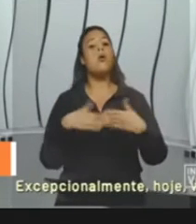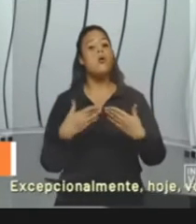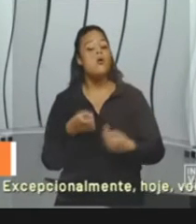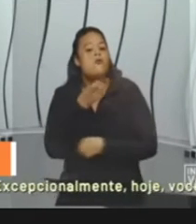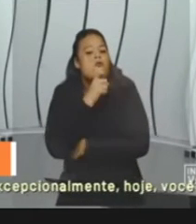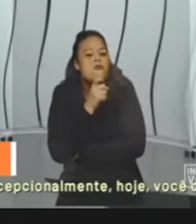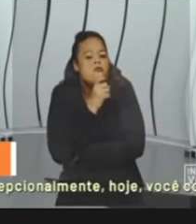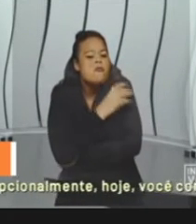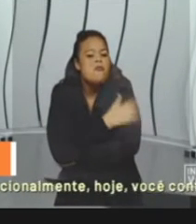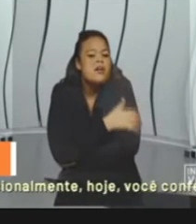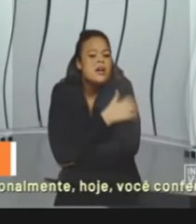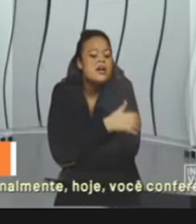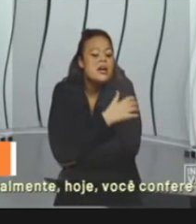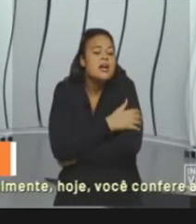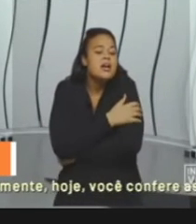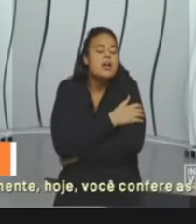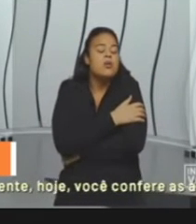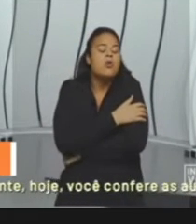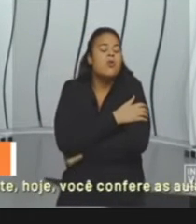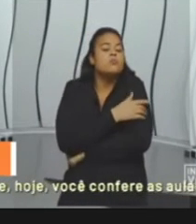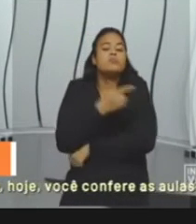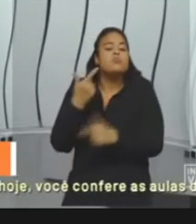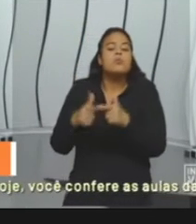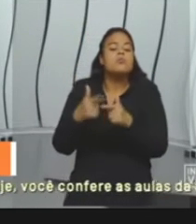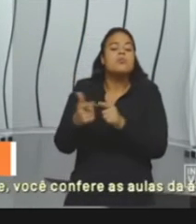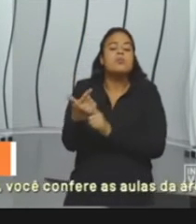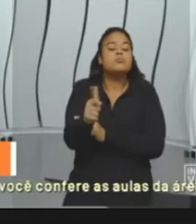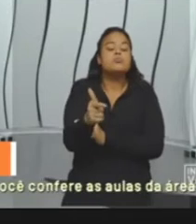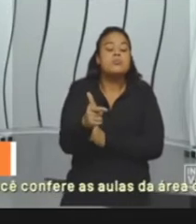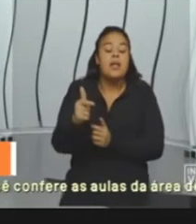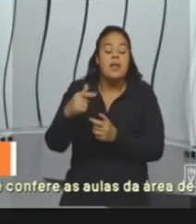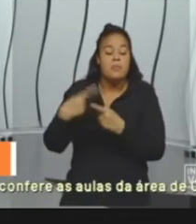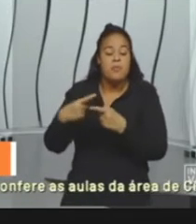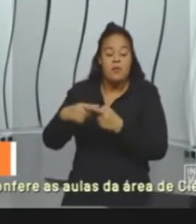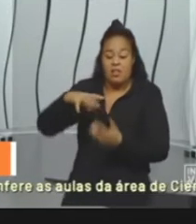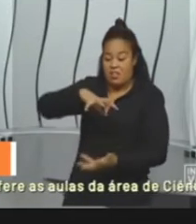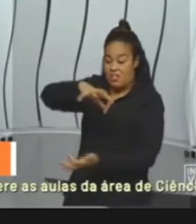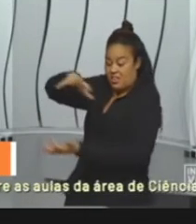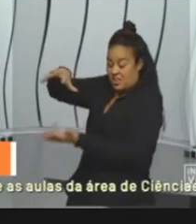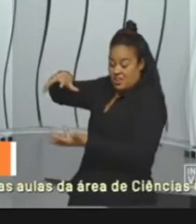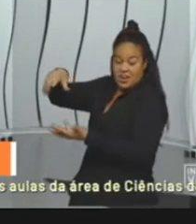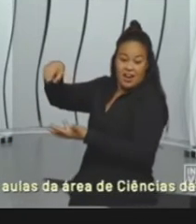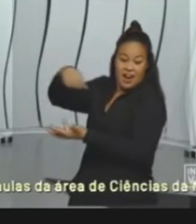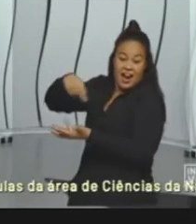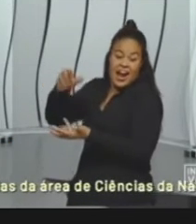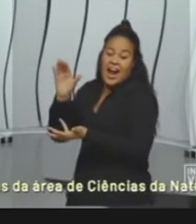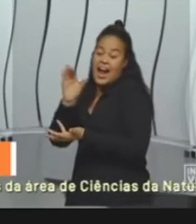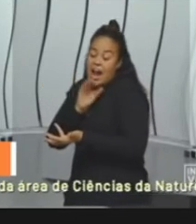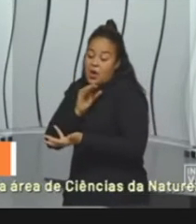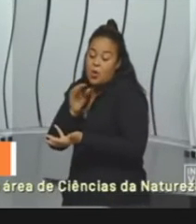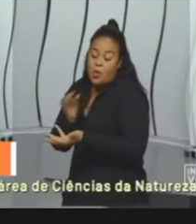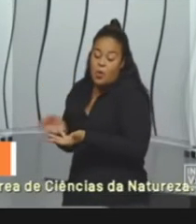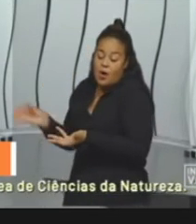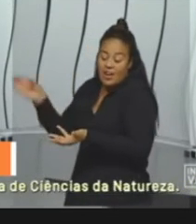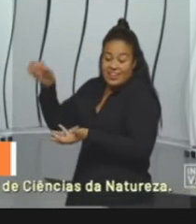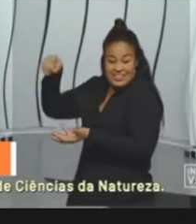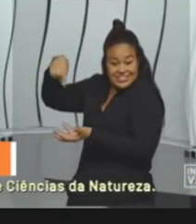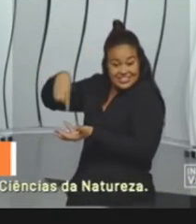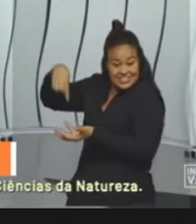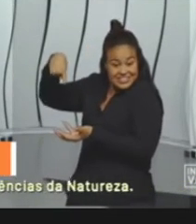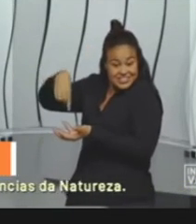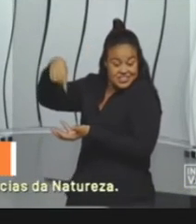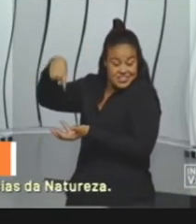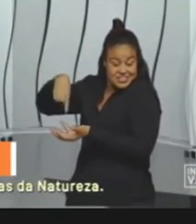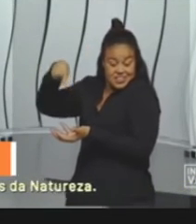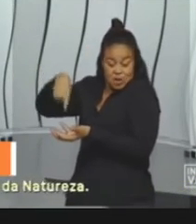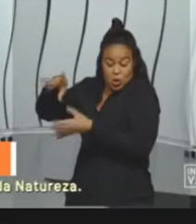é o Sol, não é a parte externa da Terra, não é nada disso. A fonte do calor vem de dentro da Terra, vem do núcleo da